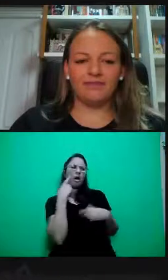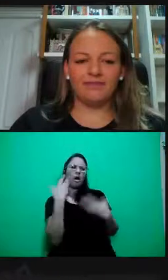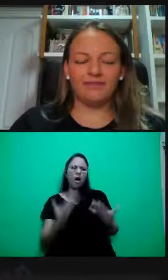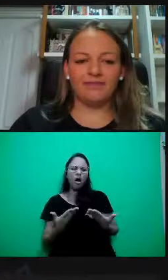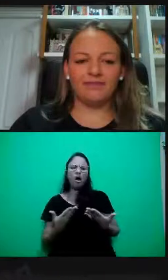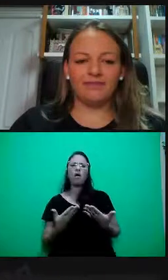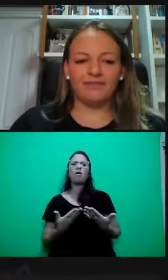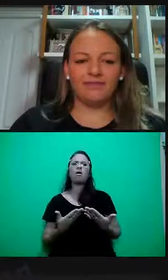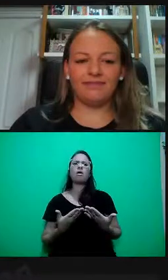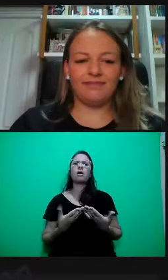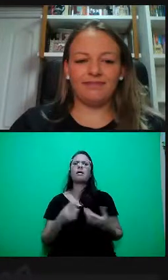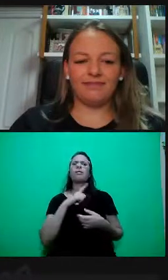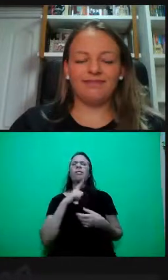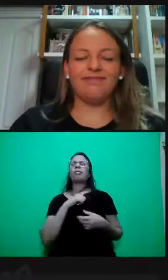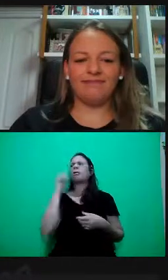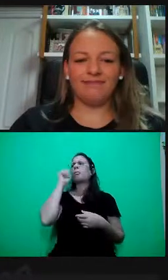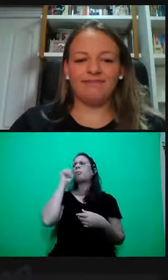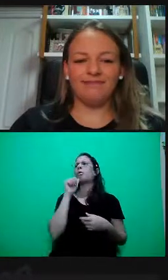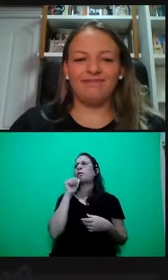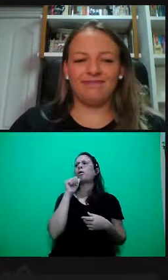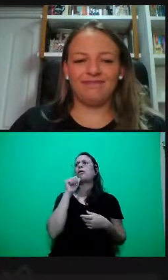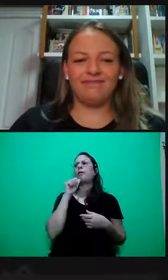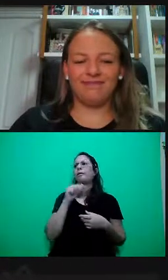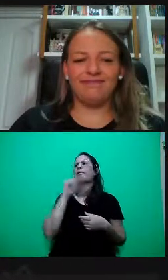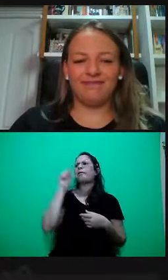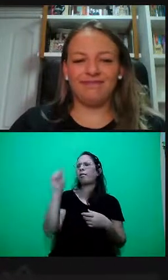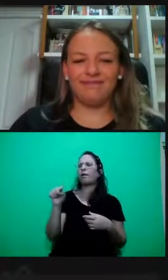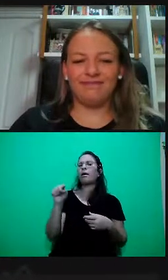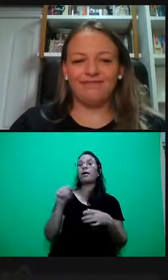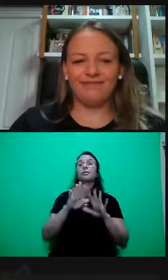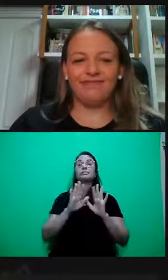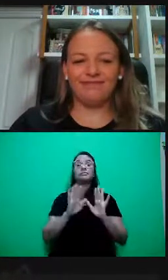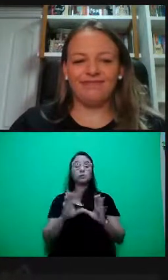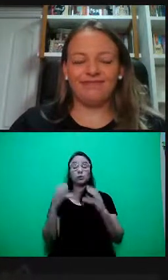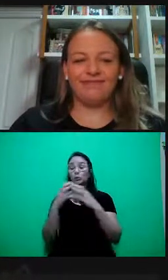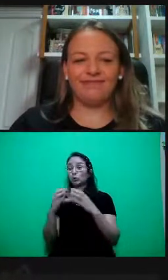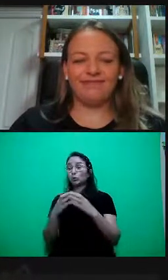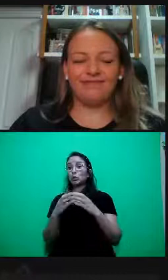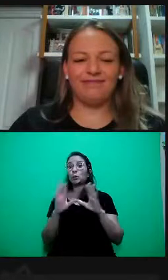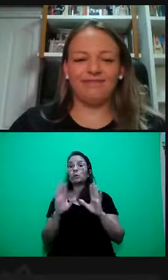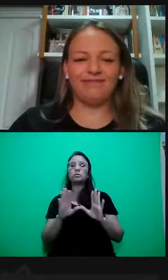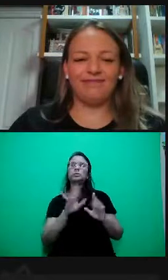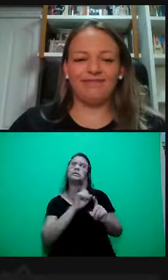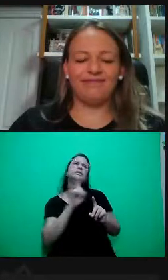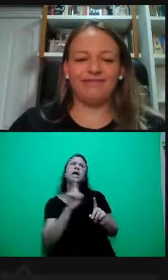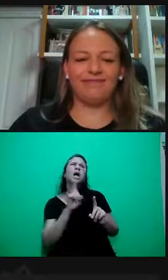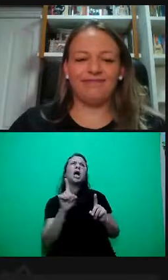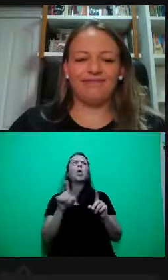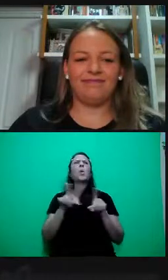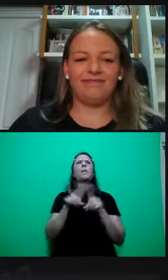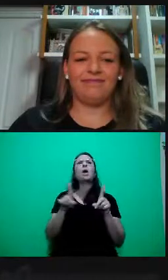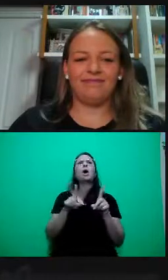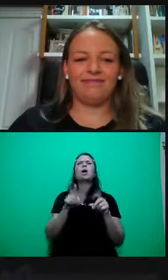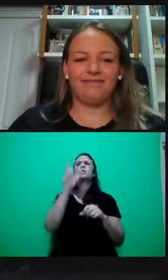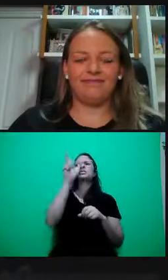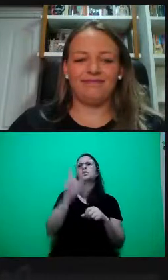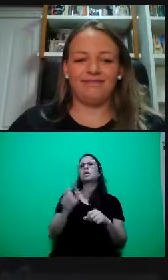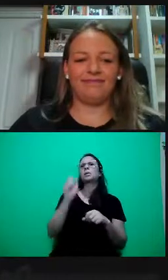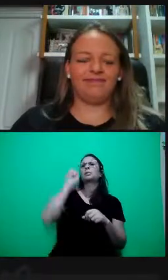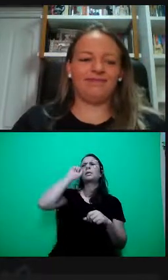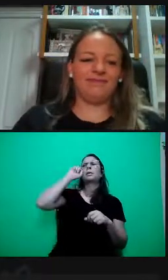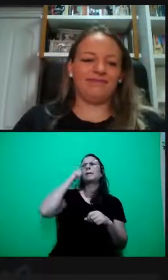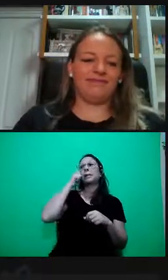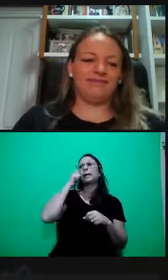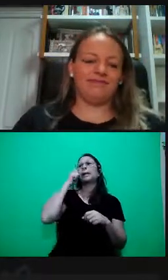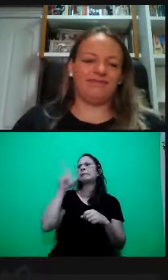tem uma mulher lá, não, mas naquele grupo. Não, mas uma pessoa negra foi eleita. Não, mas tem uma pessoa